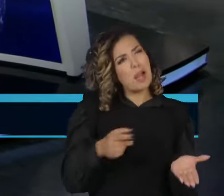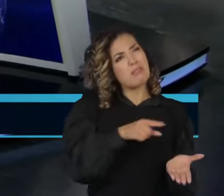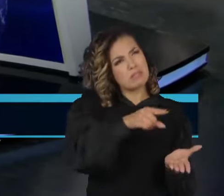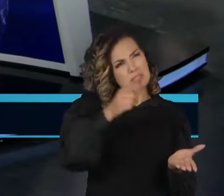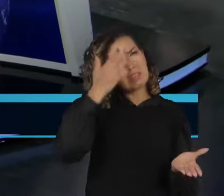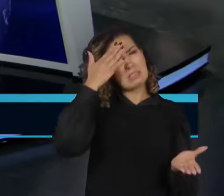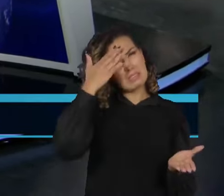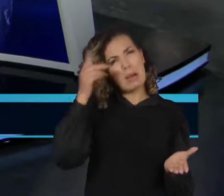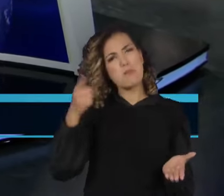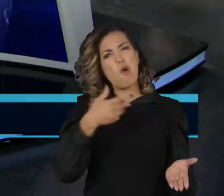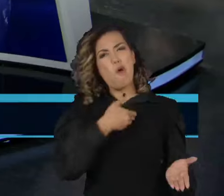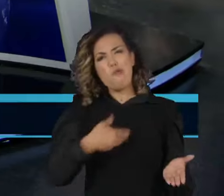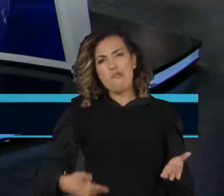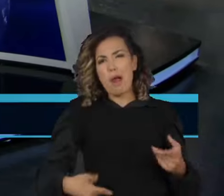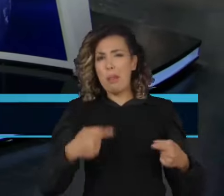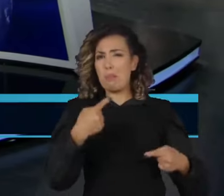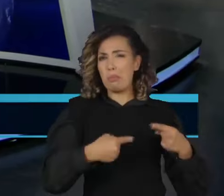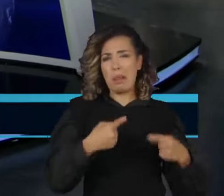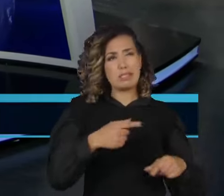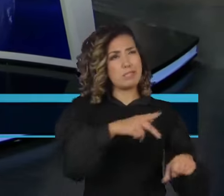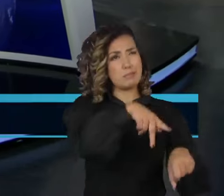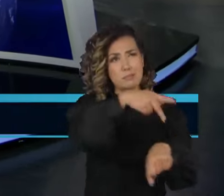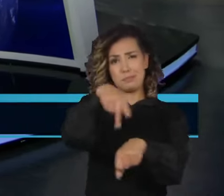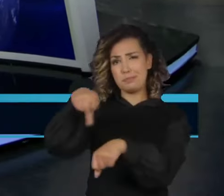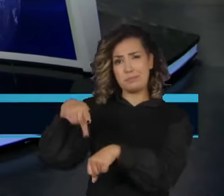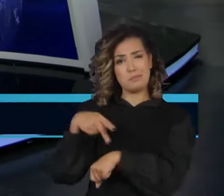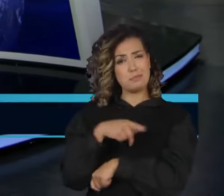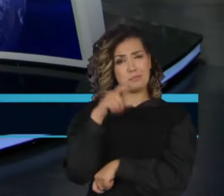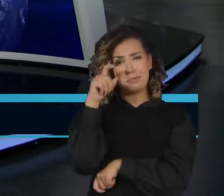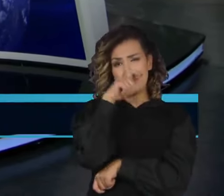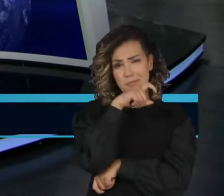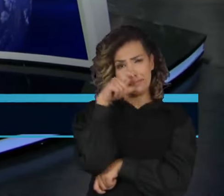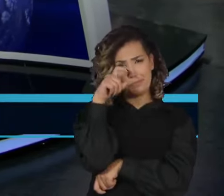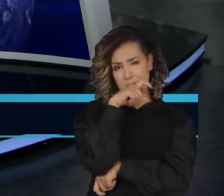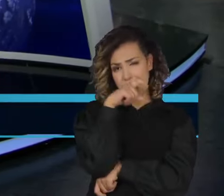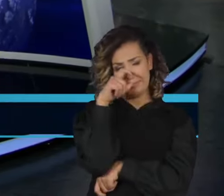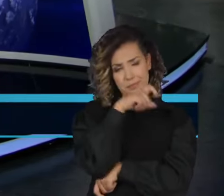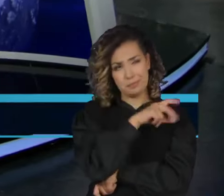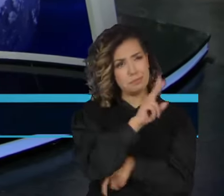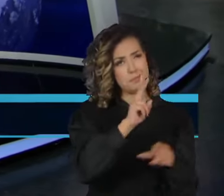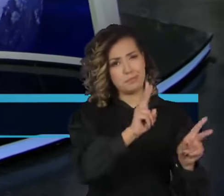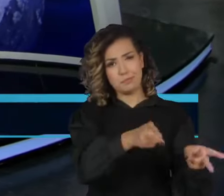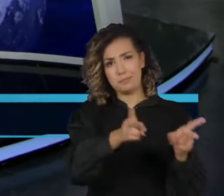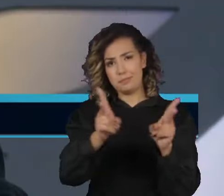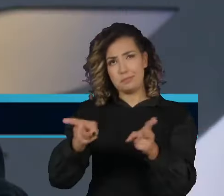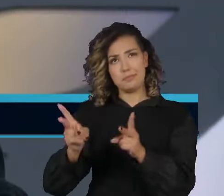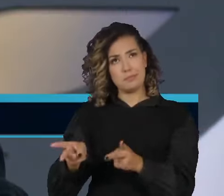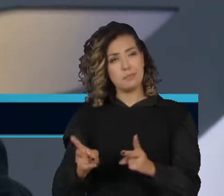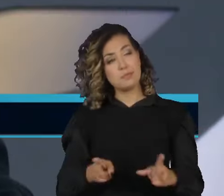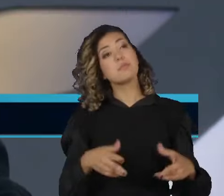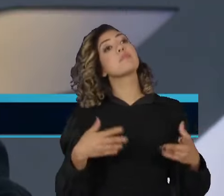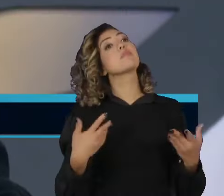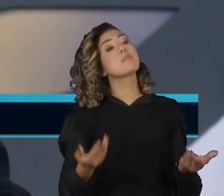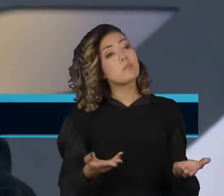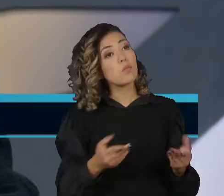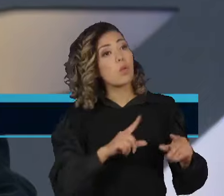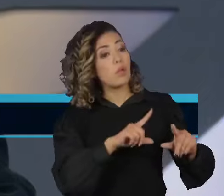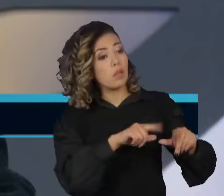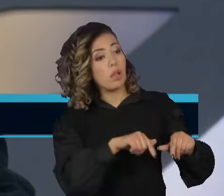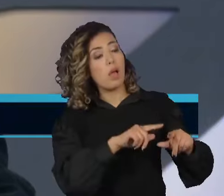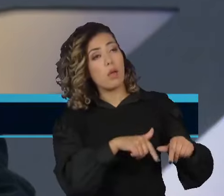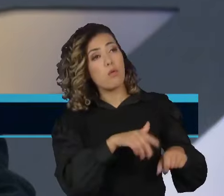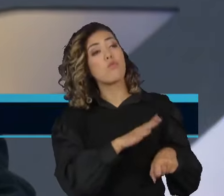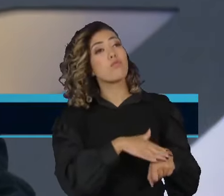políticos sempre mentem em todos os países, não é só o Bibi Netanyahu que mente. Então, assim, o que que Israel fez? Israel,